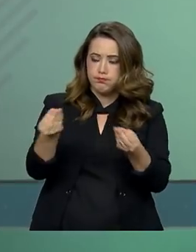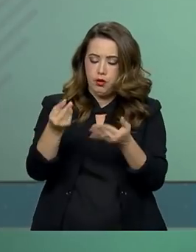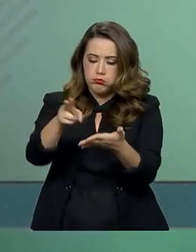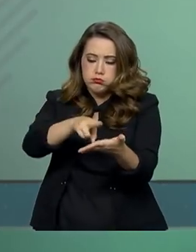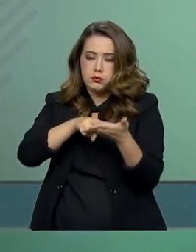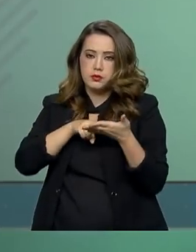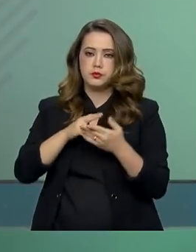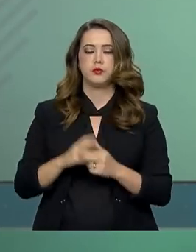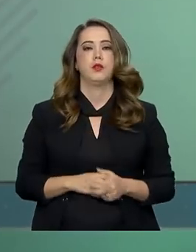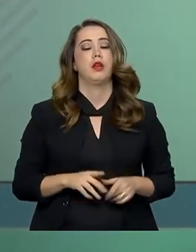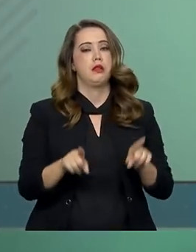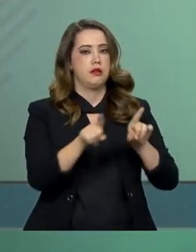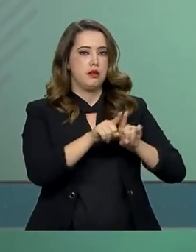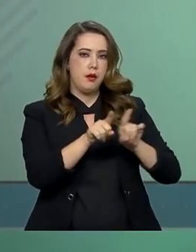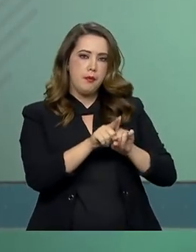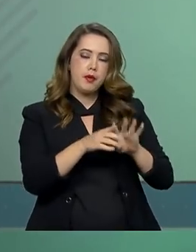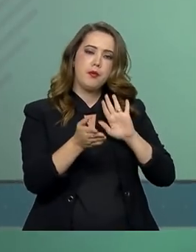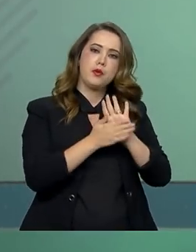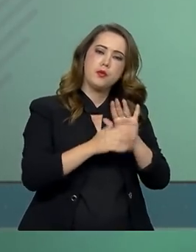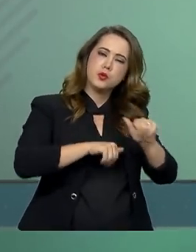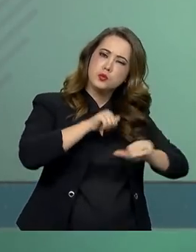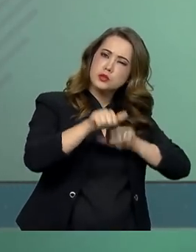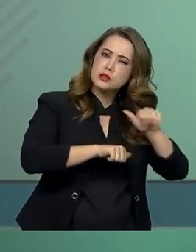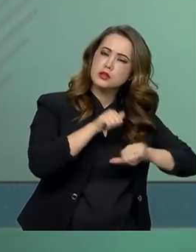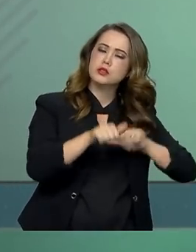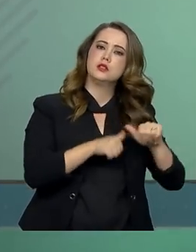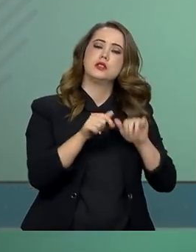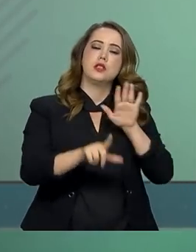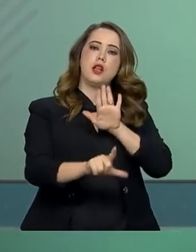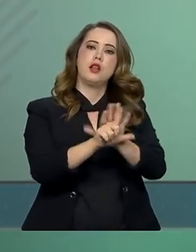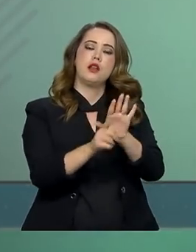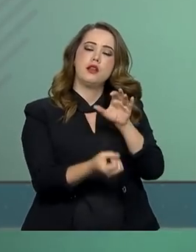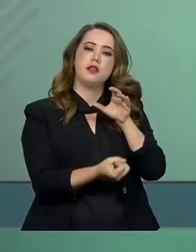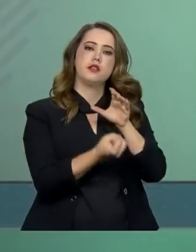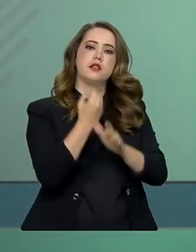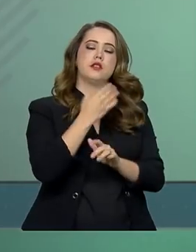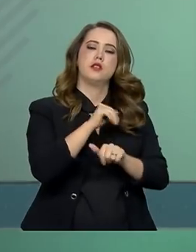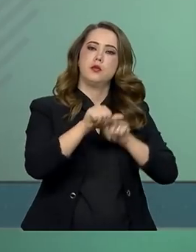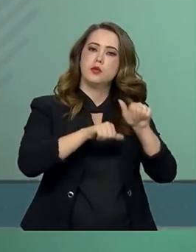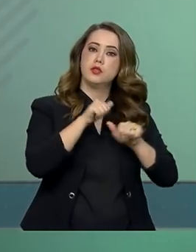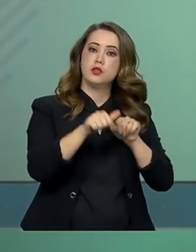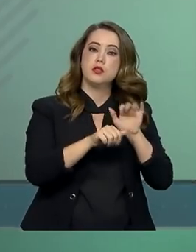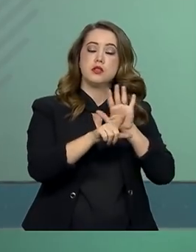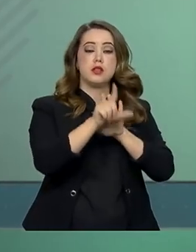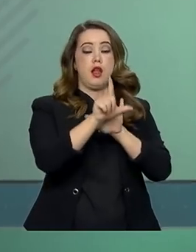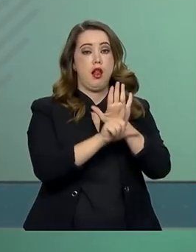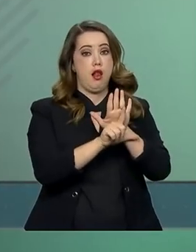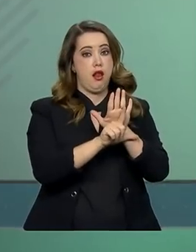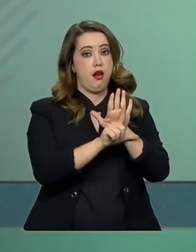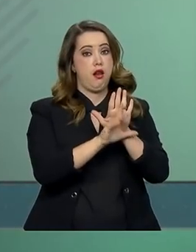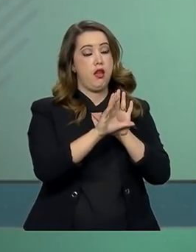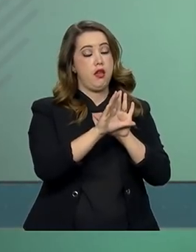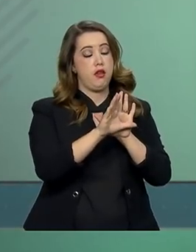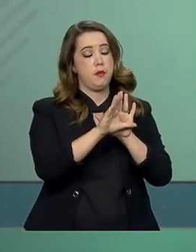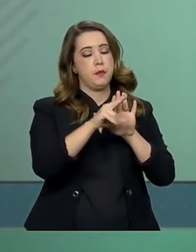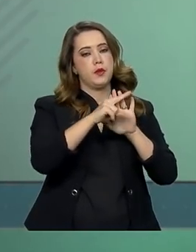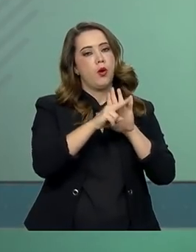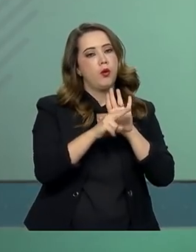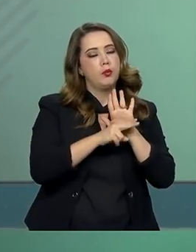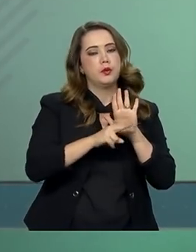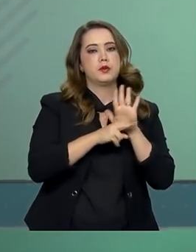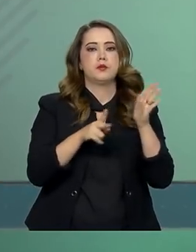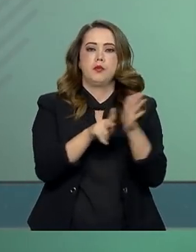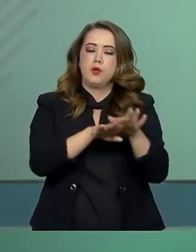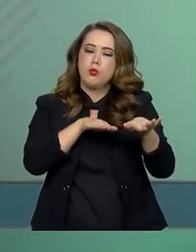na lei que institui o Código de Trânsito Brasileiro. À tarde, às 14h,